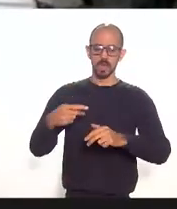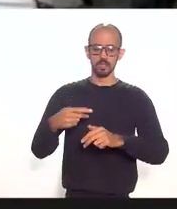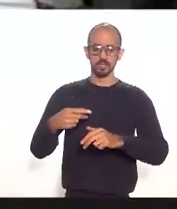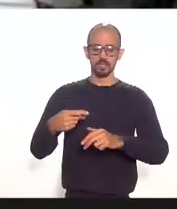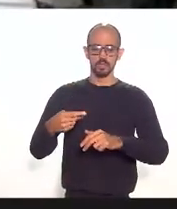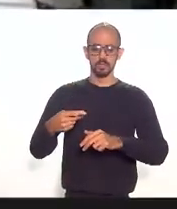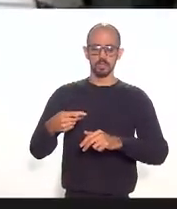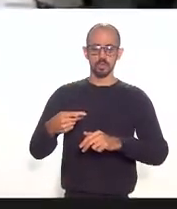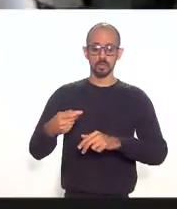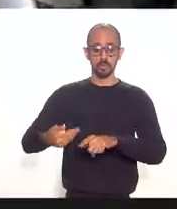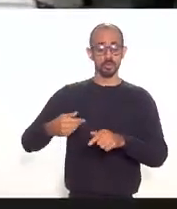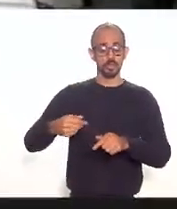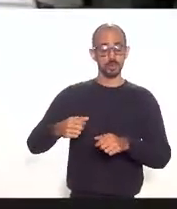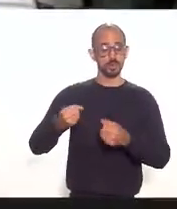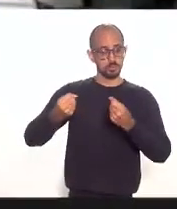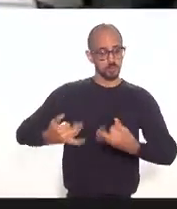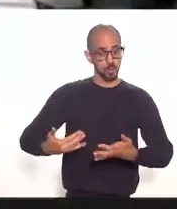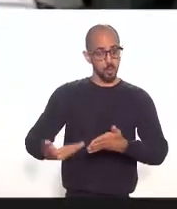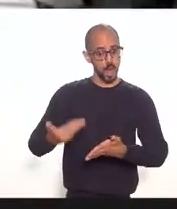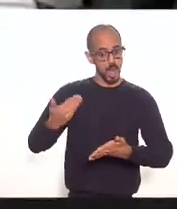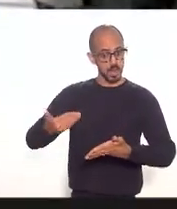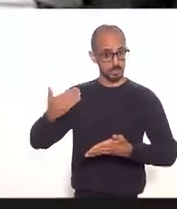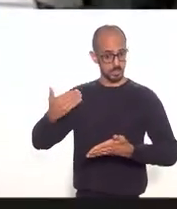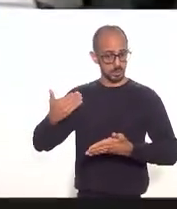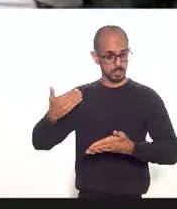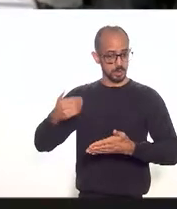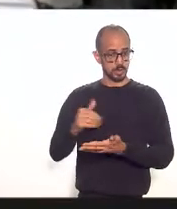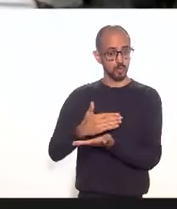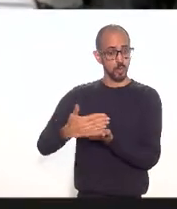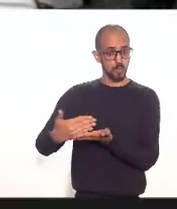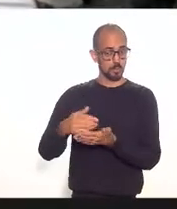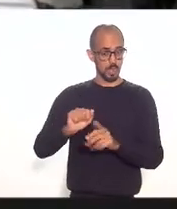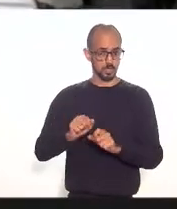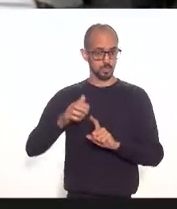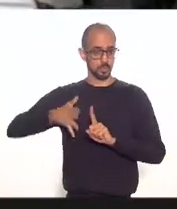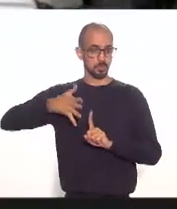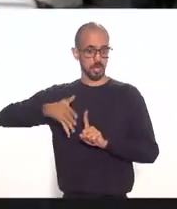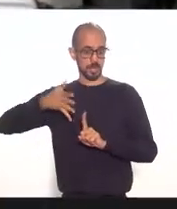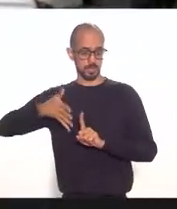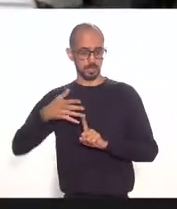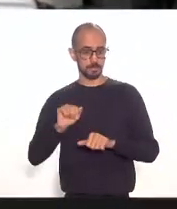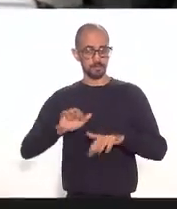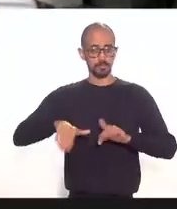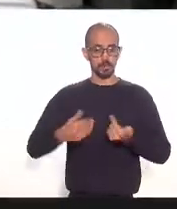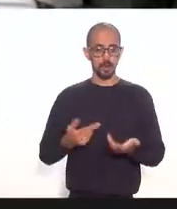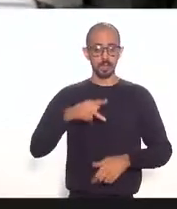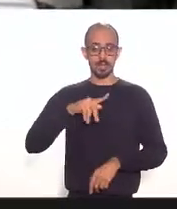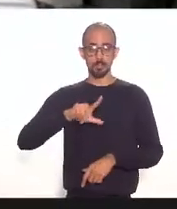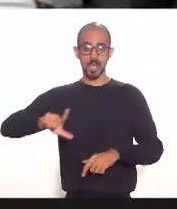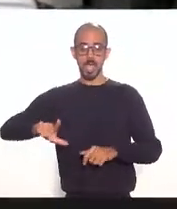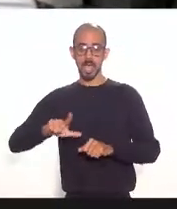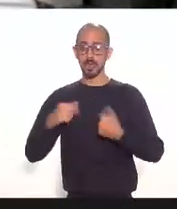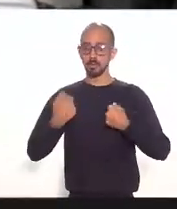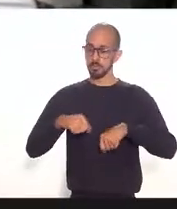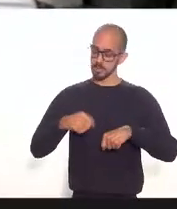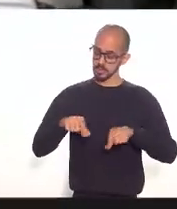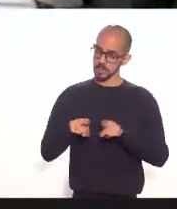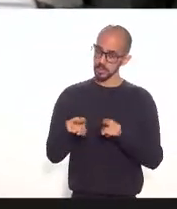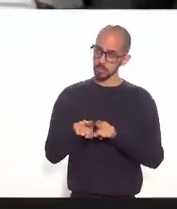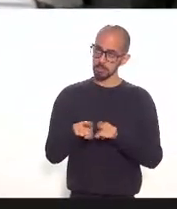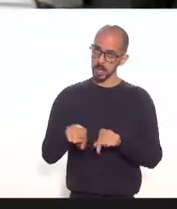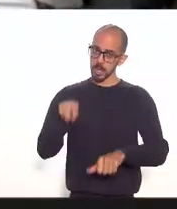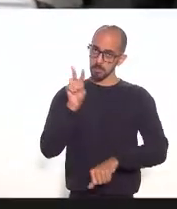para nós garantirmos que essa PL também proteja ou também